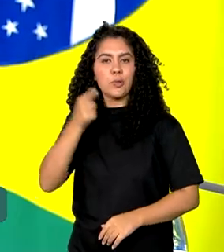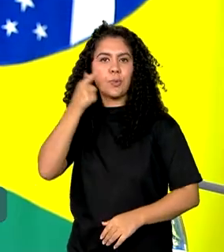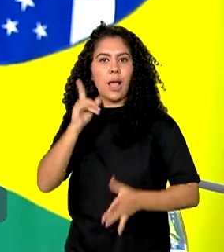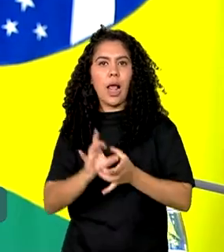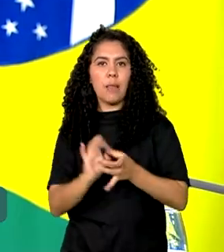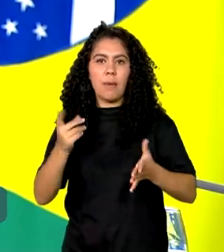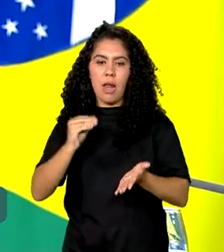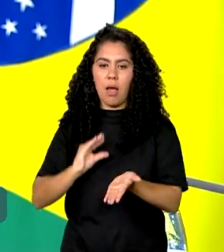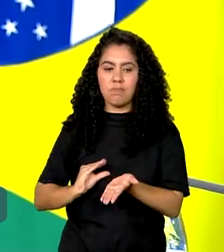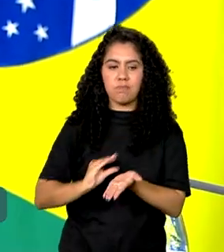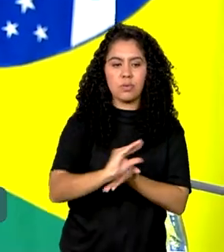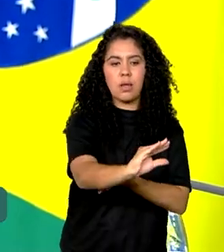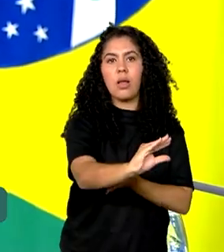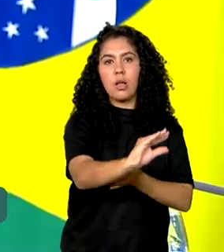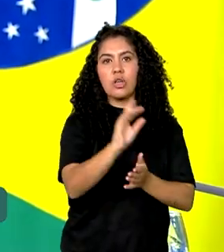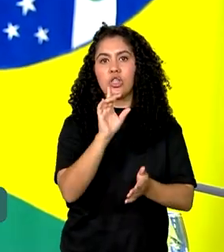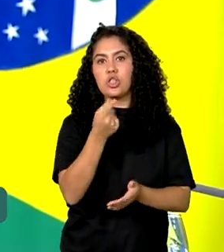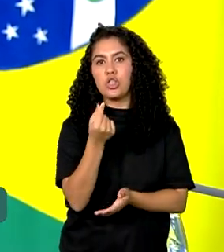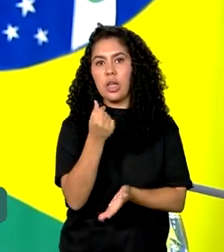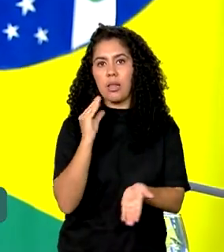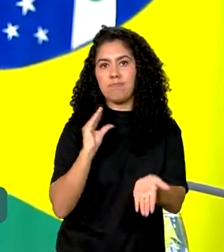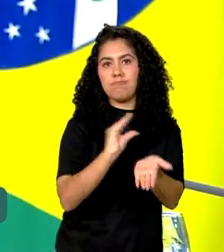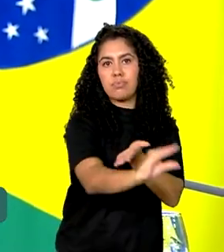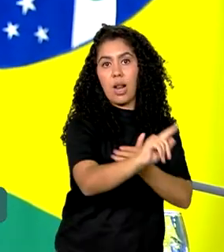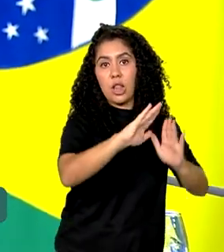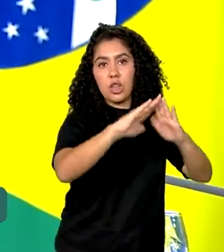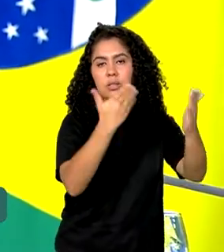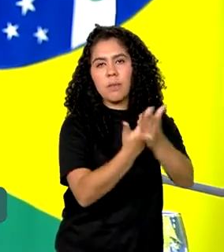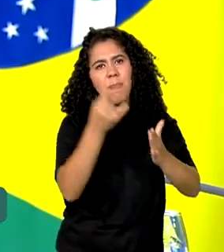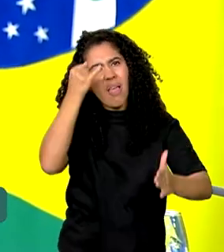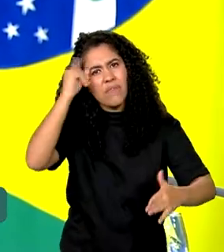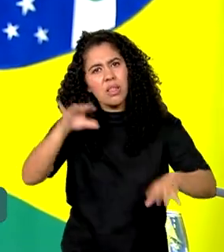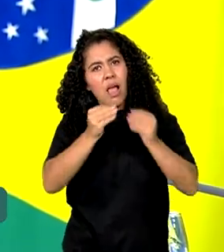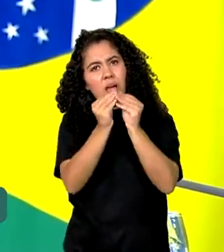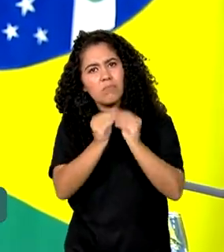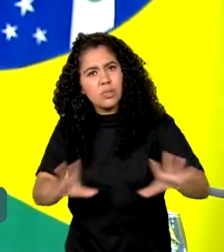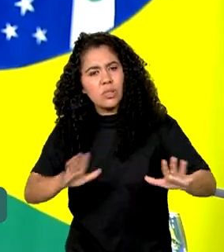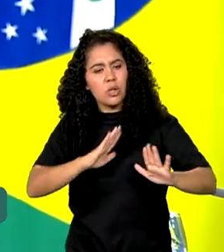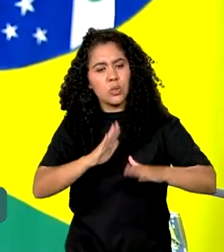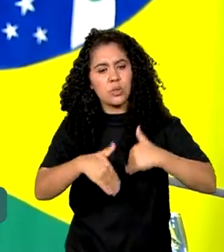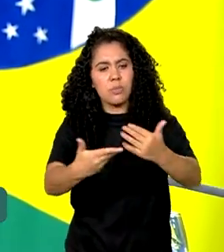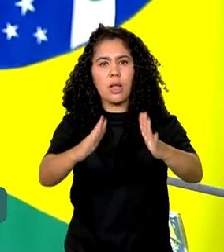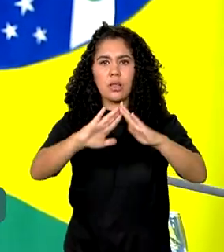programa Dinheiro Direto na Escola para não prejudicar o andamento das escolas atuais.